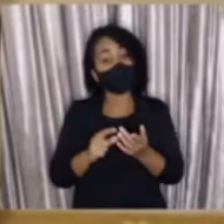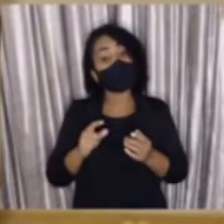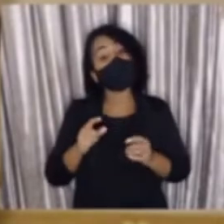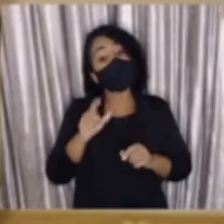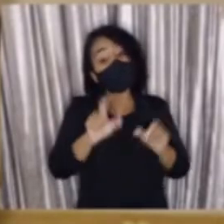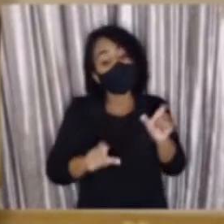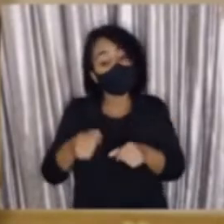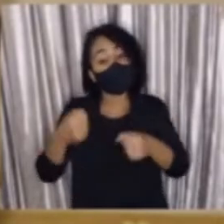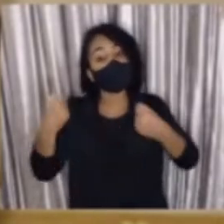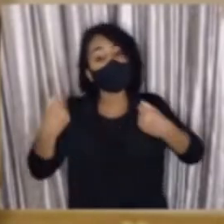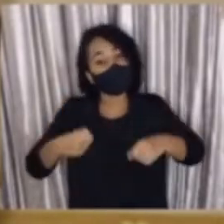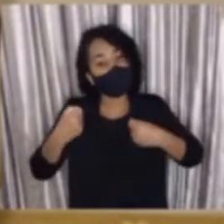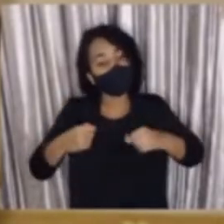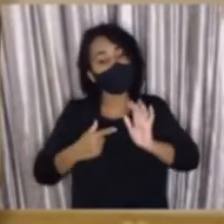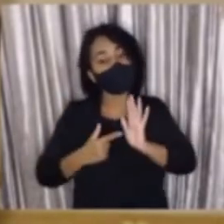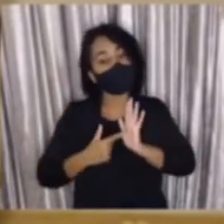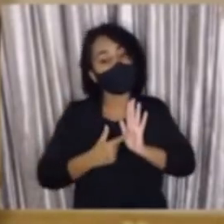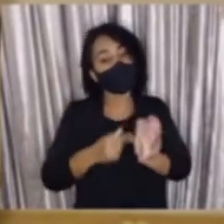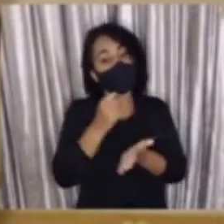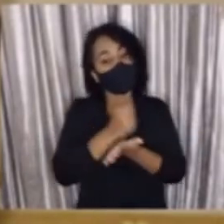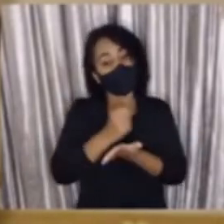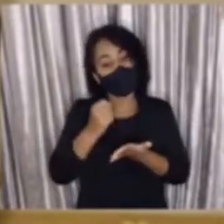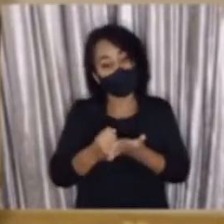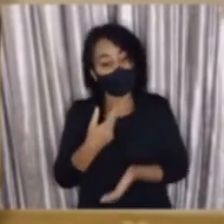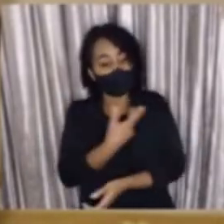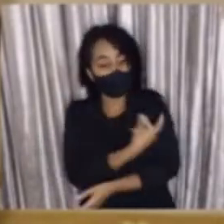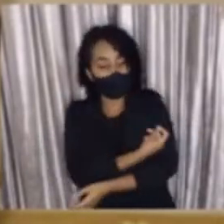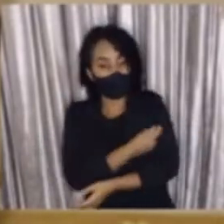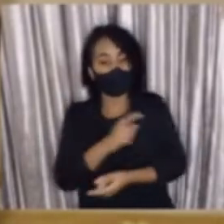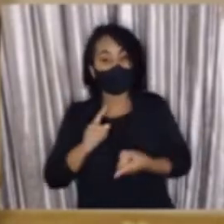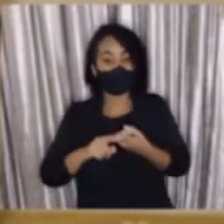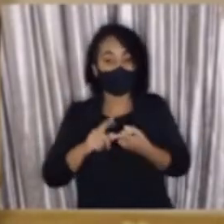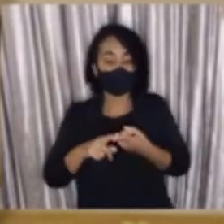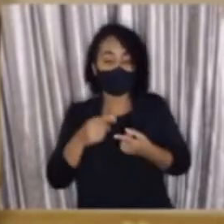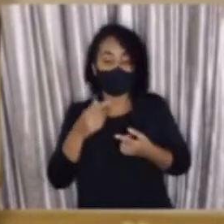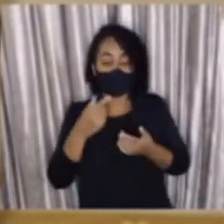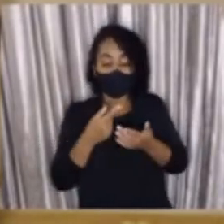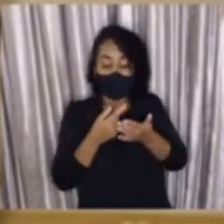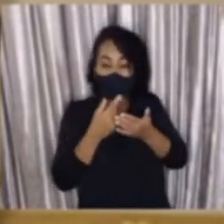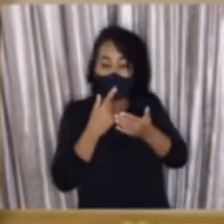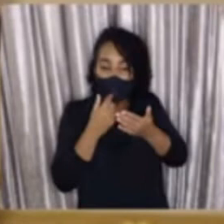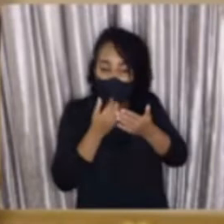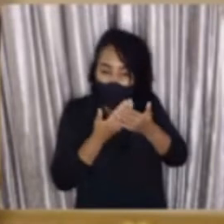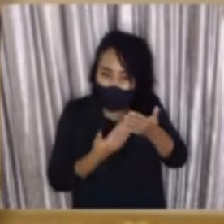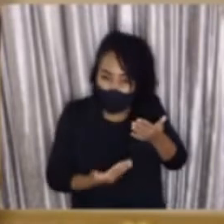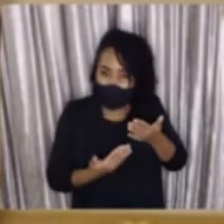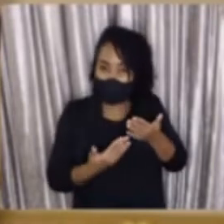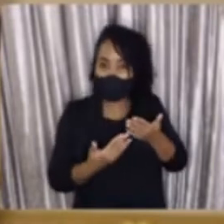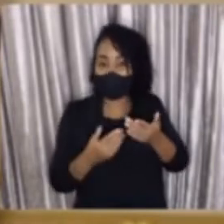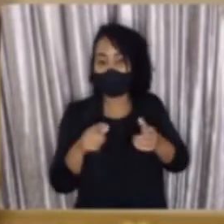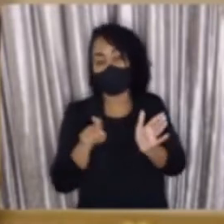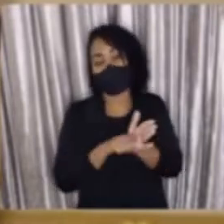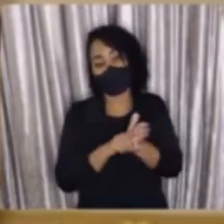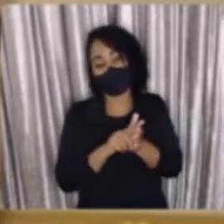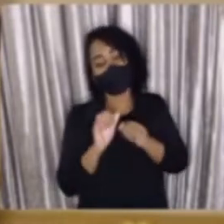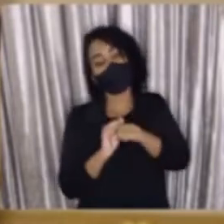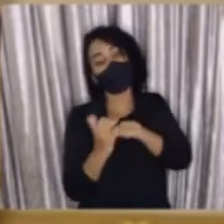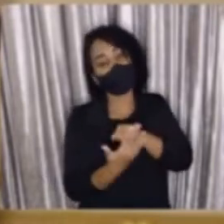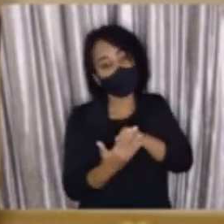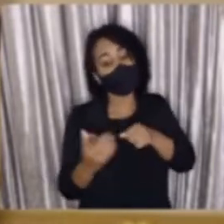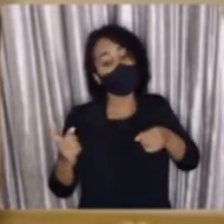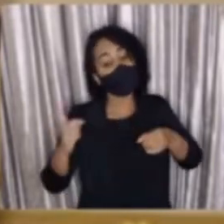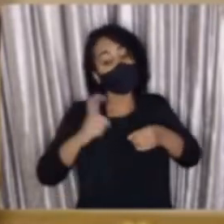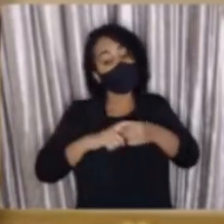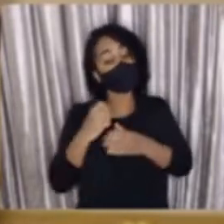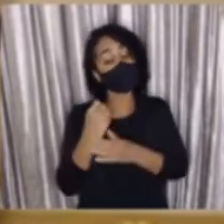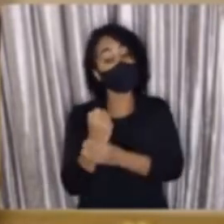pessoas terão que apresentar documentos de vacinação e de testagem negativa. Isso é um diferencial para uma retomada